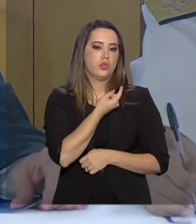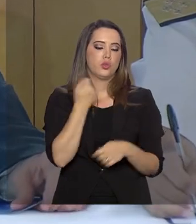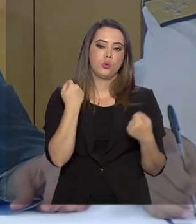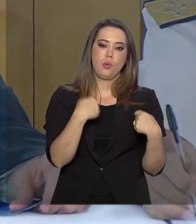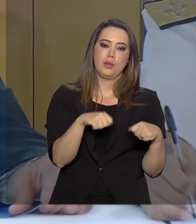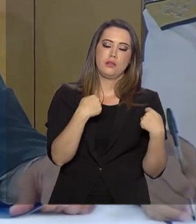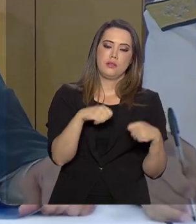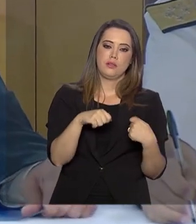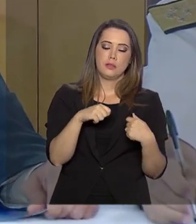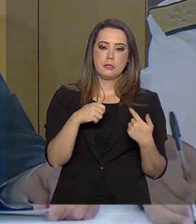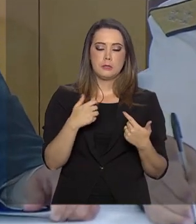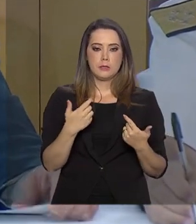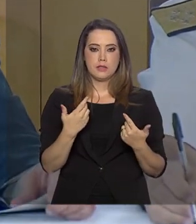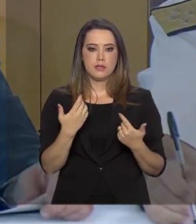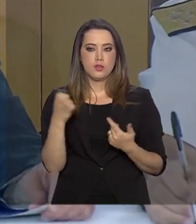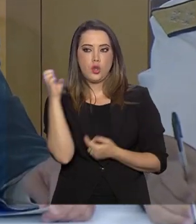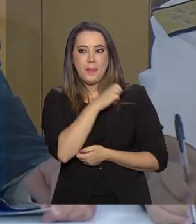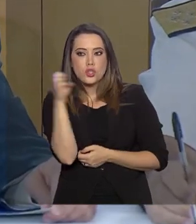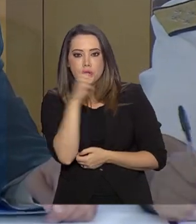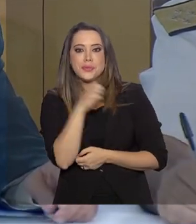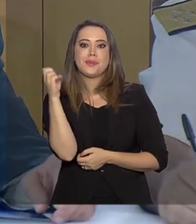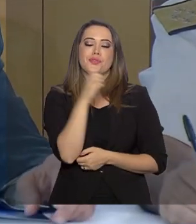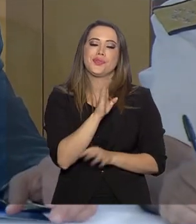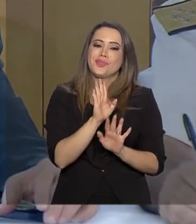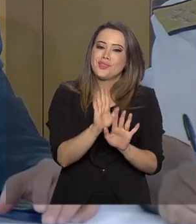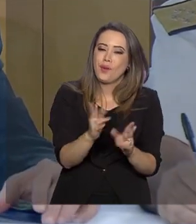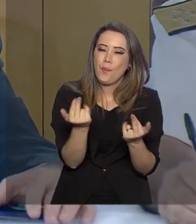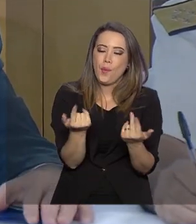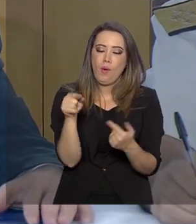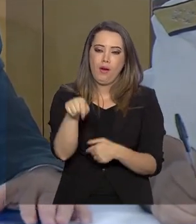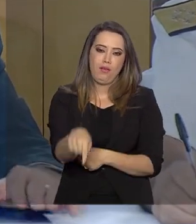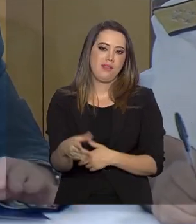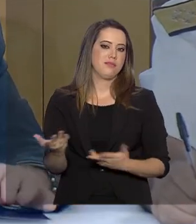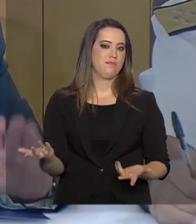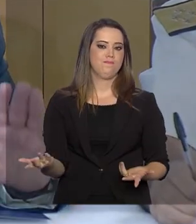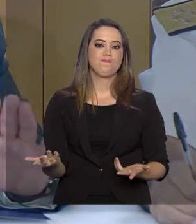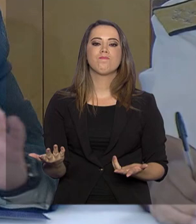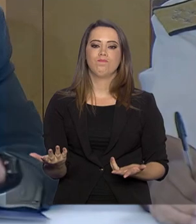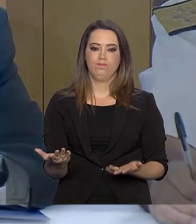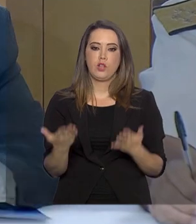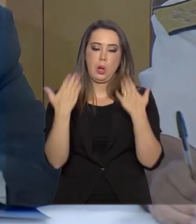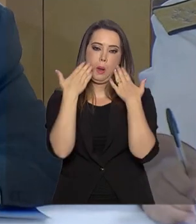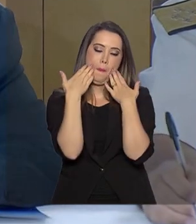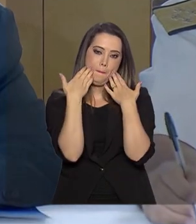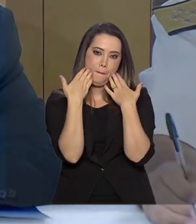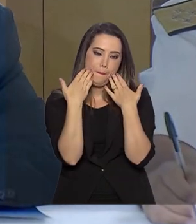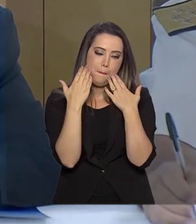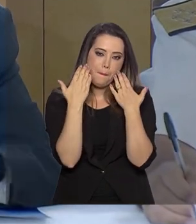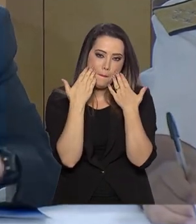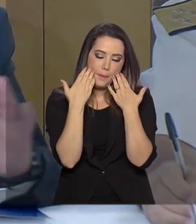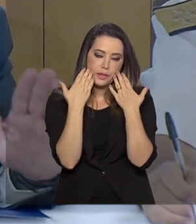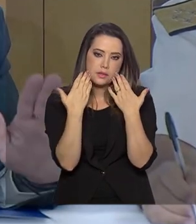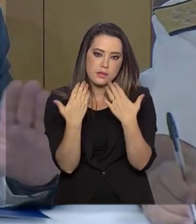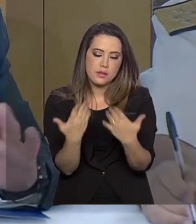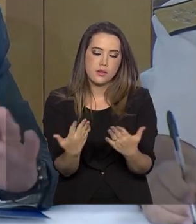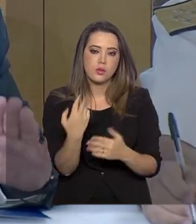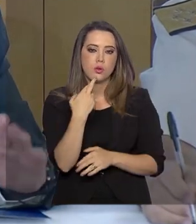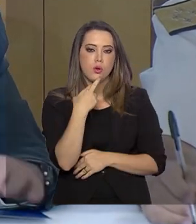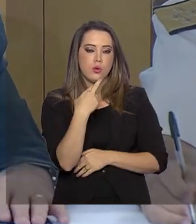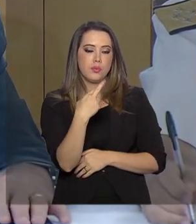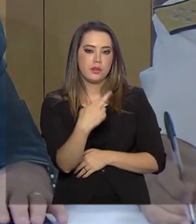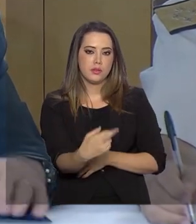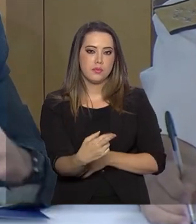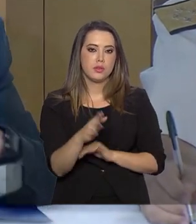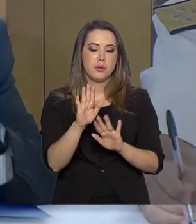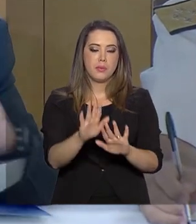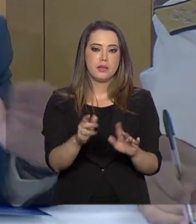emergenciais igual a essas aqui e apresentou um resultado, mas isso